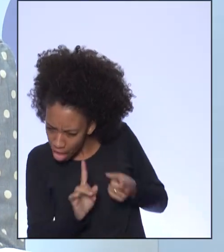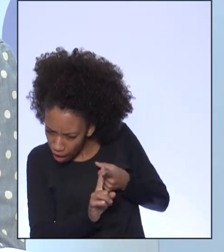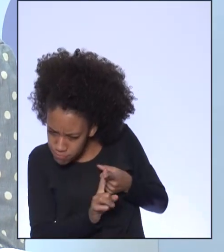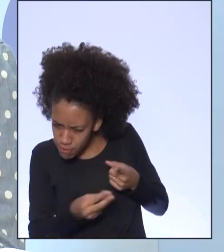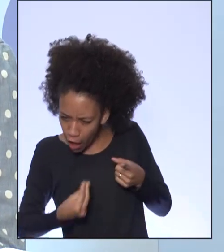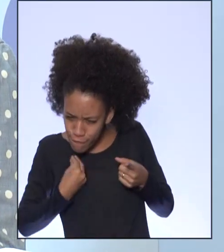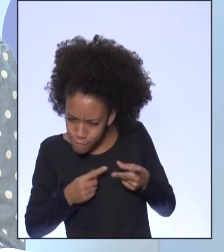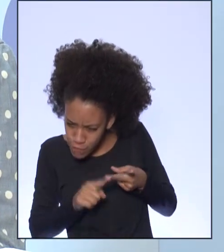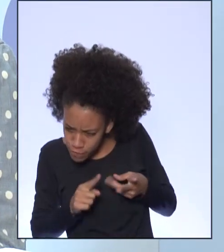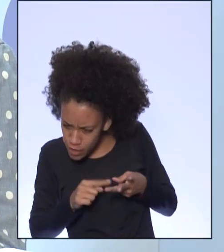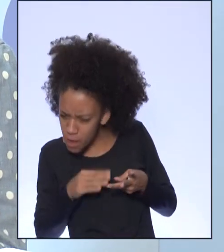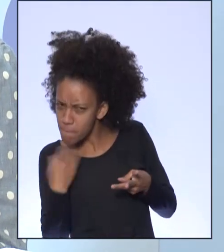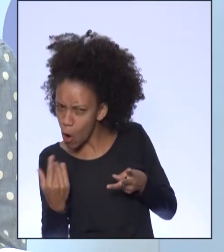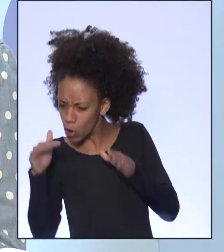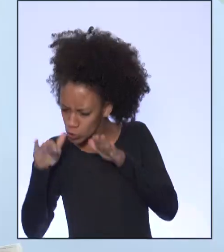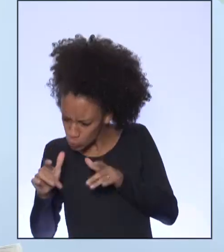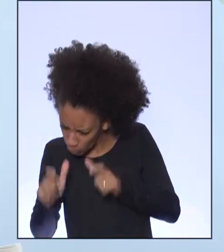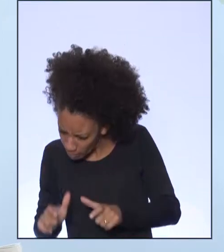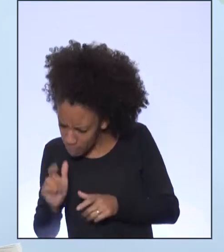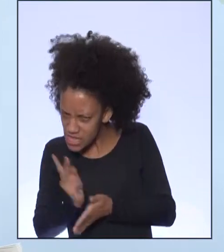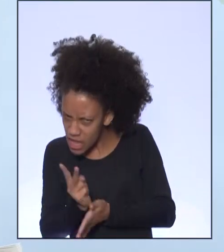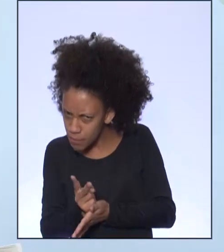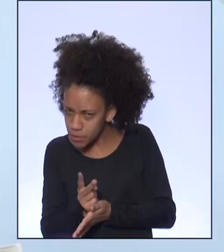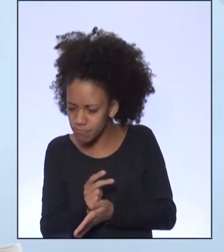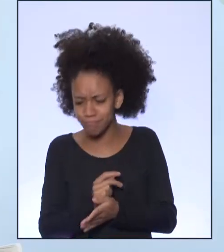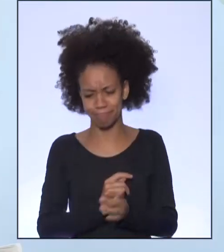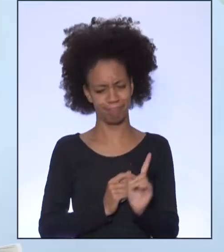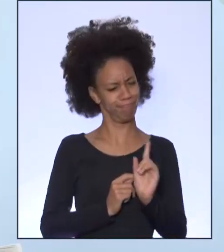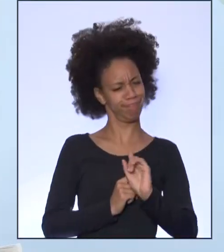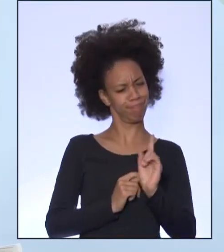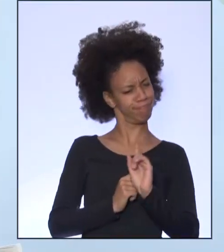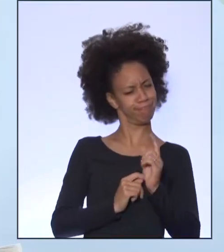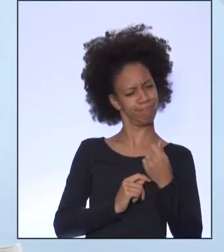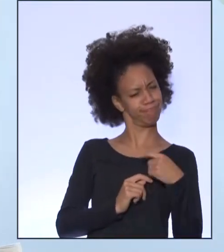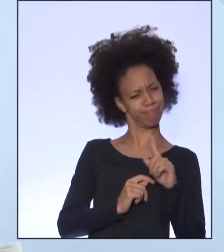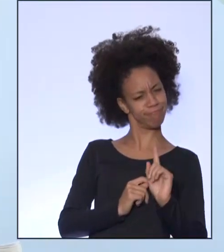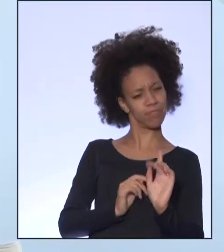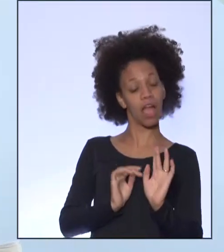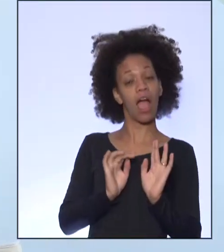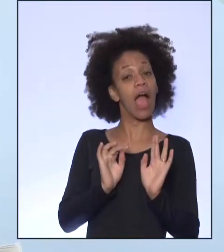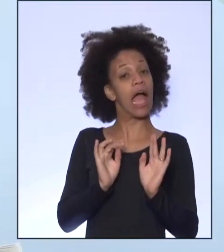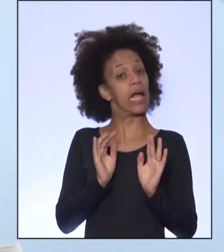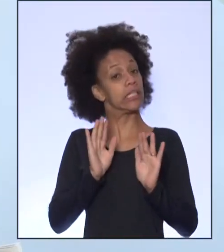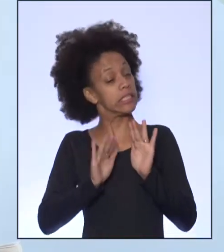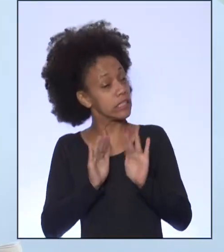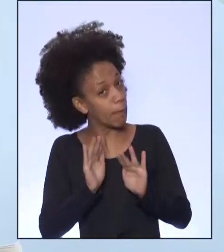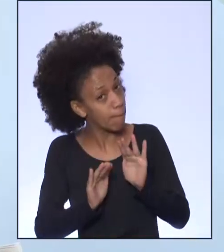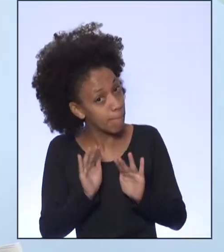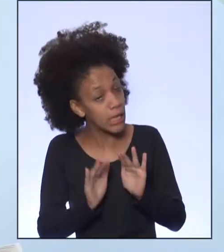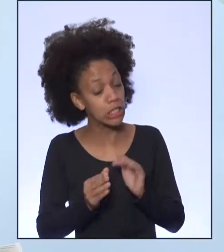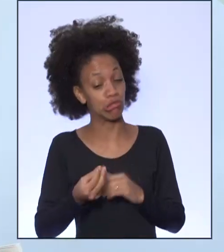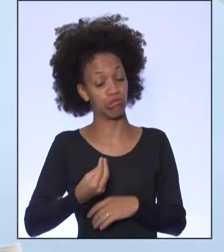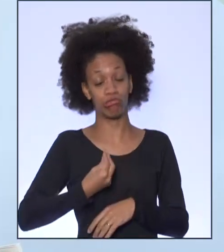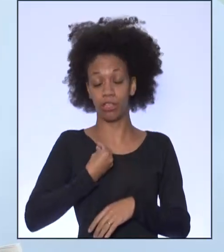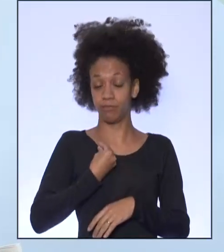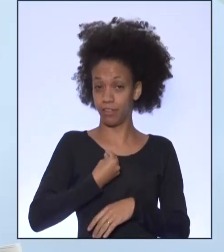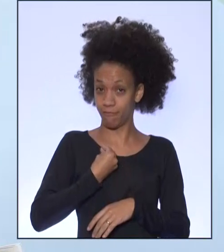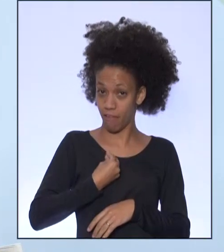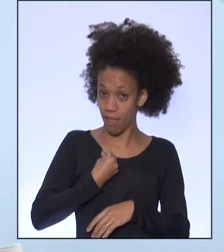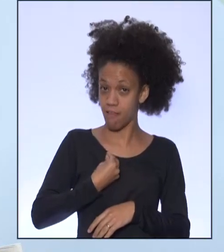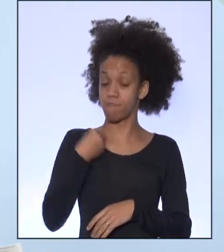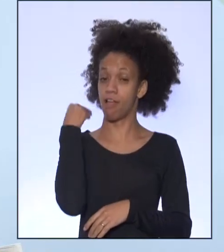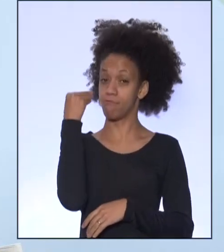no mesmo lugar, professora? Não, não necessariamente. Depende muito das suas vivências, das